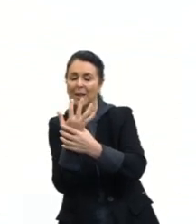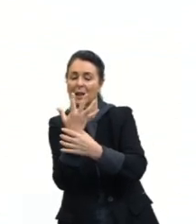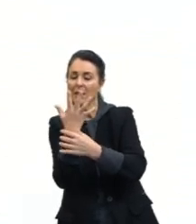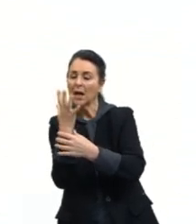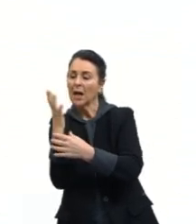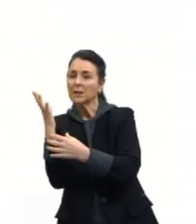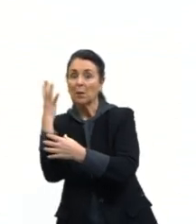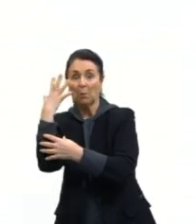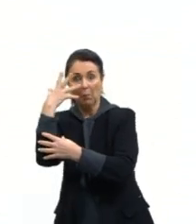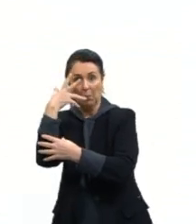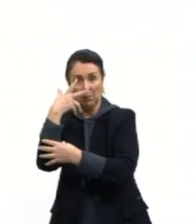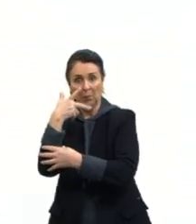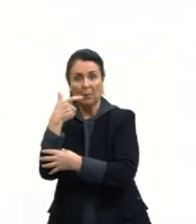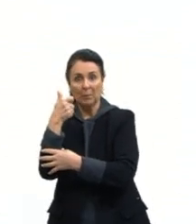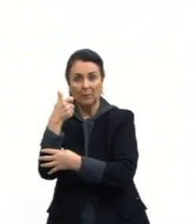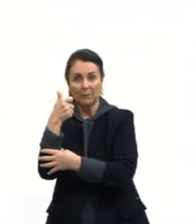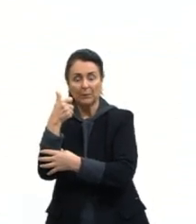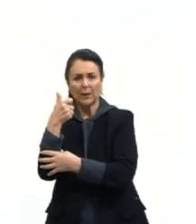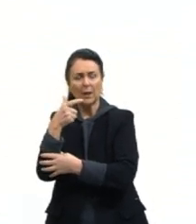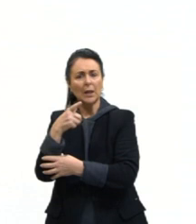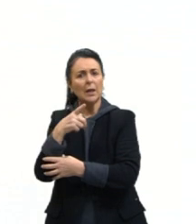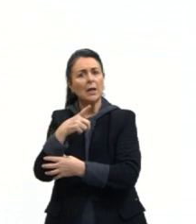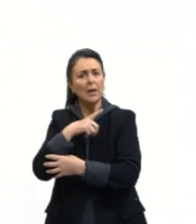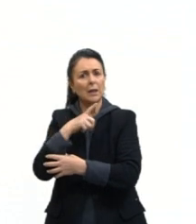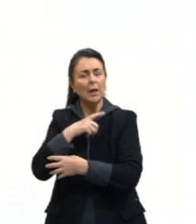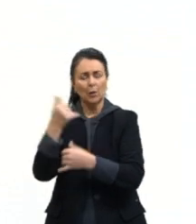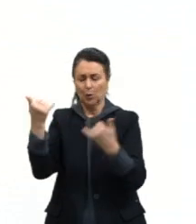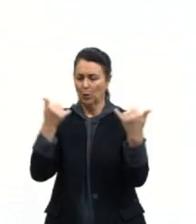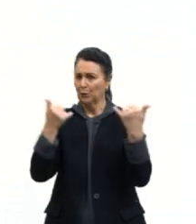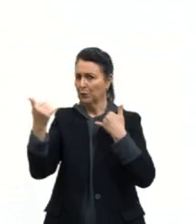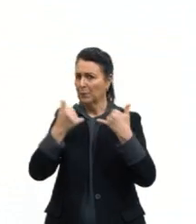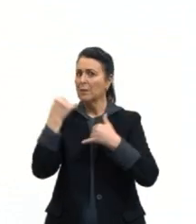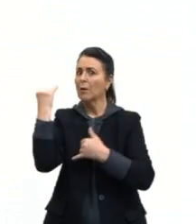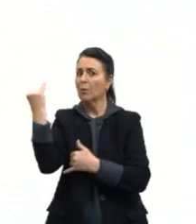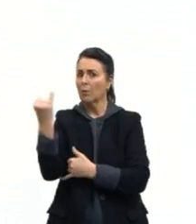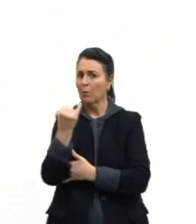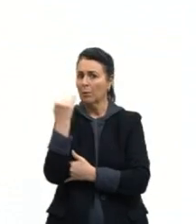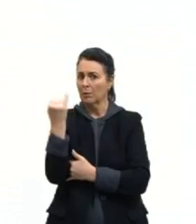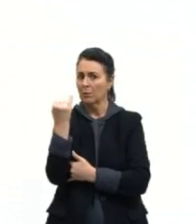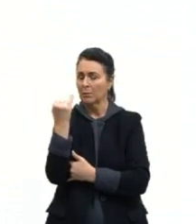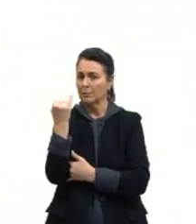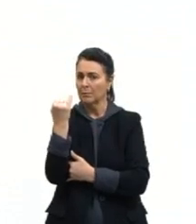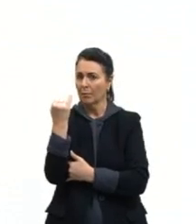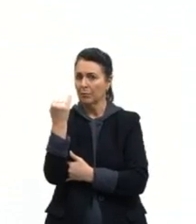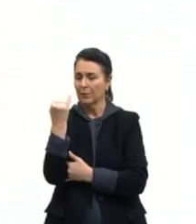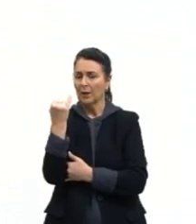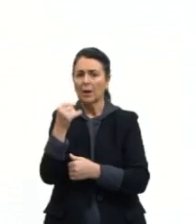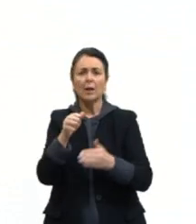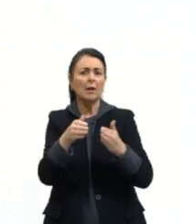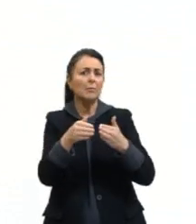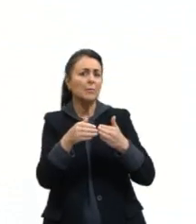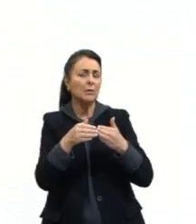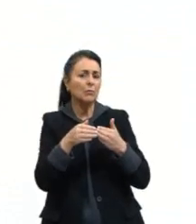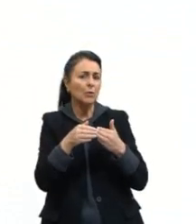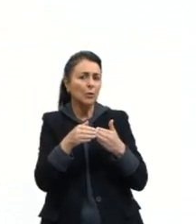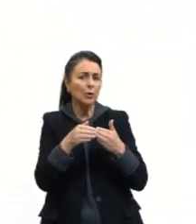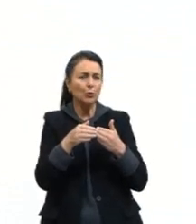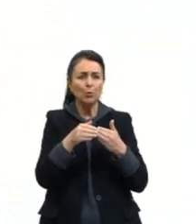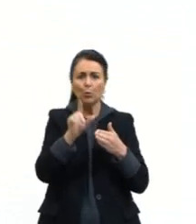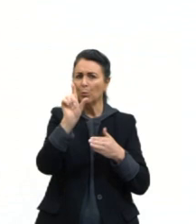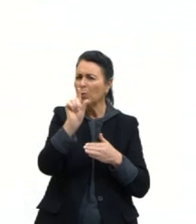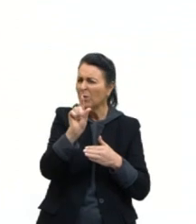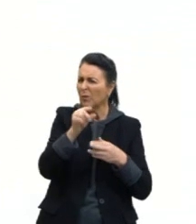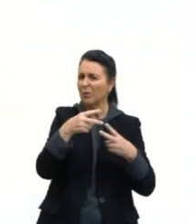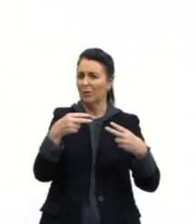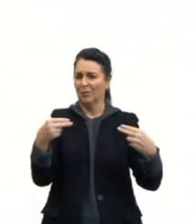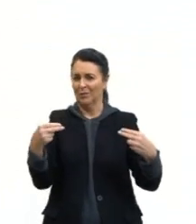Então, até aqui, temos bastante informações. Não tá pedindo muita coisa, pelo contrário, tá